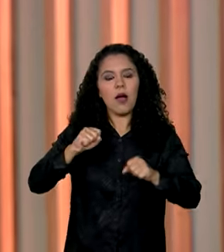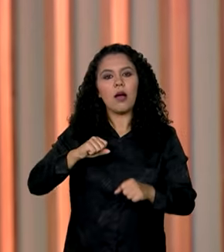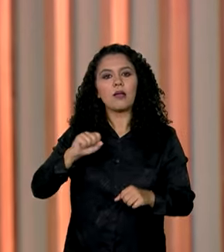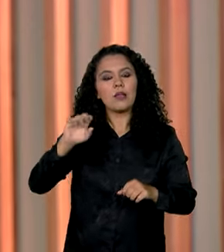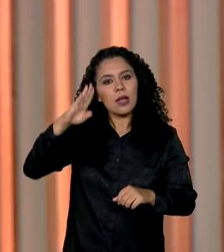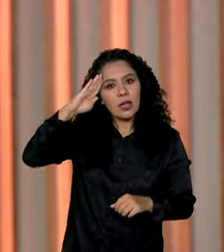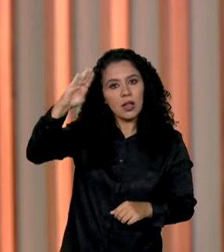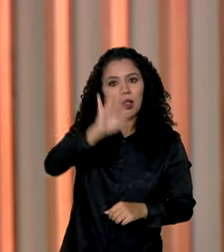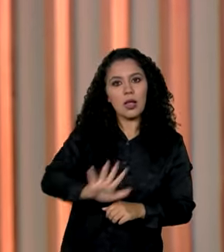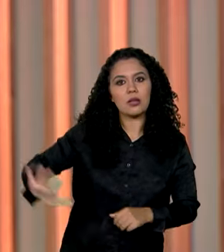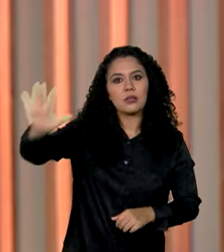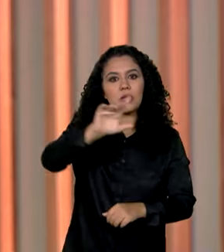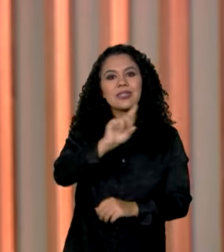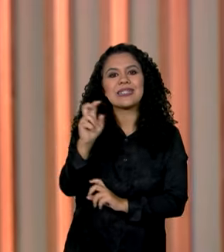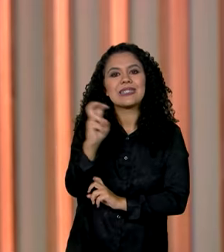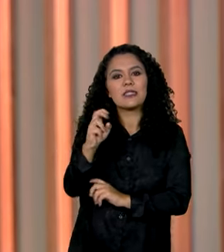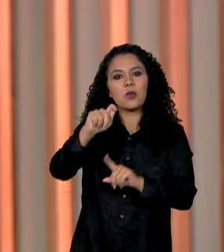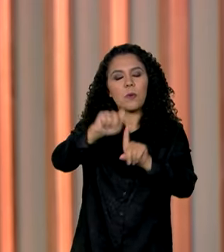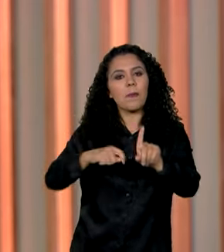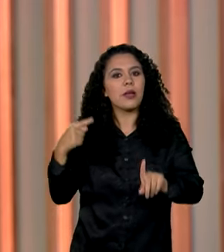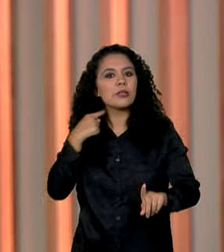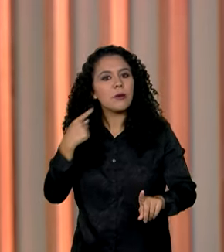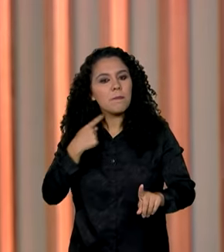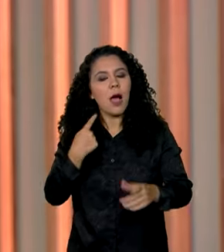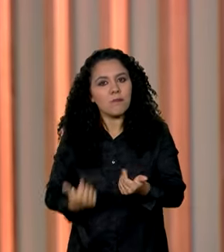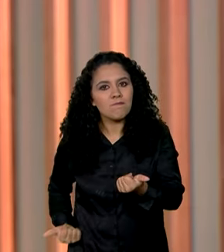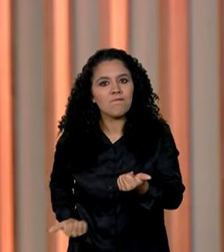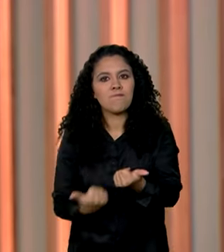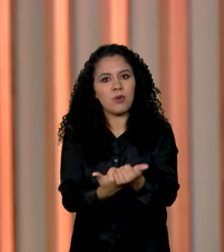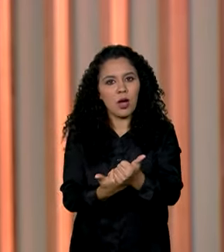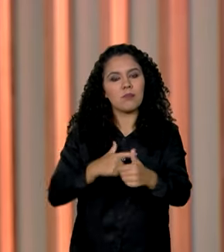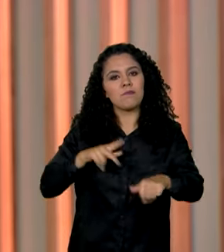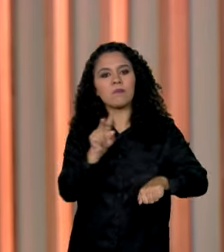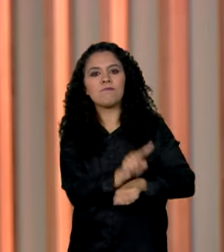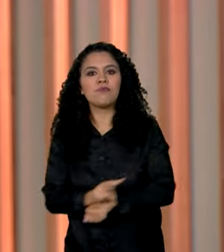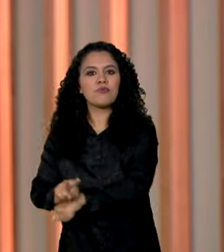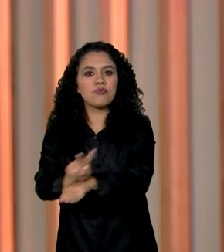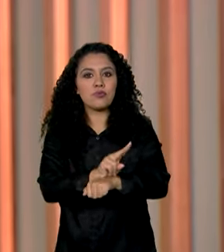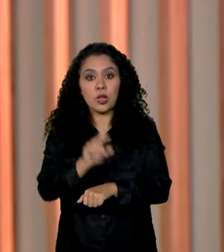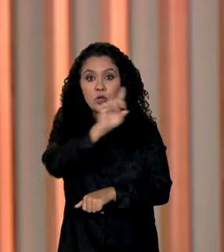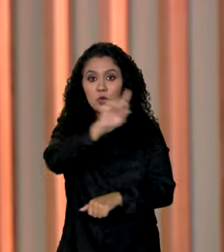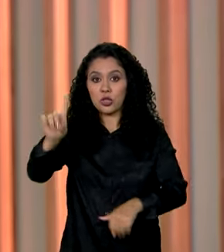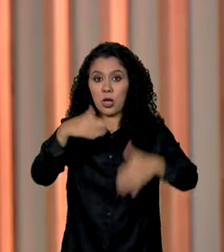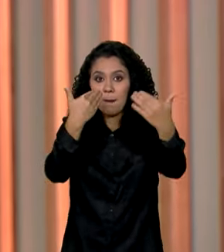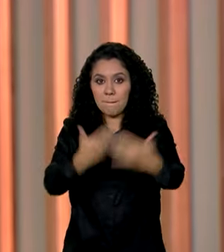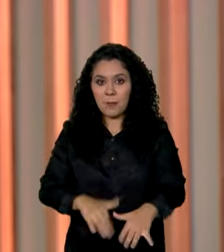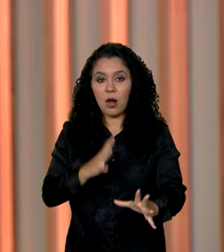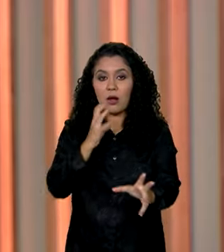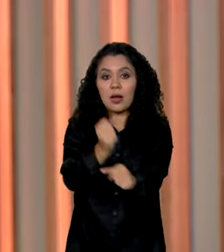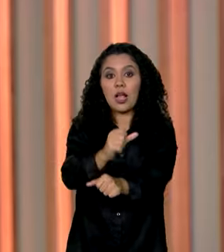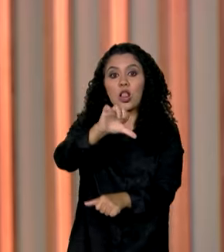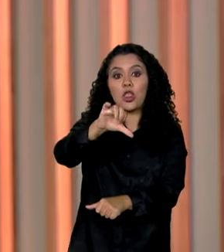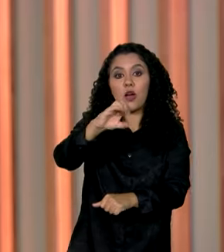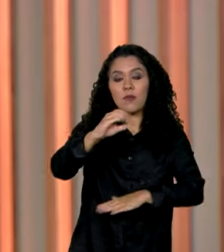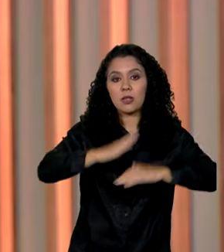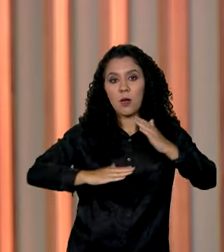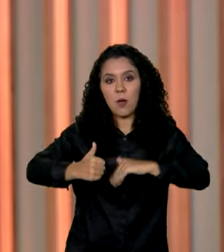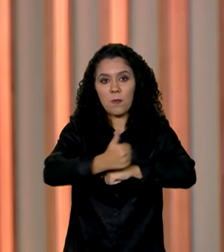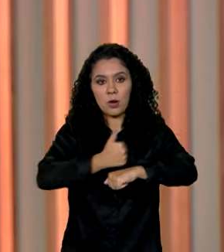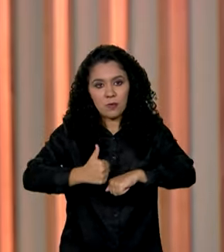maio para reforçar a segurança na aplicação das provas. Cerca de 90 agentes serão